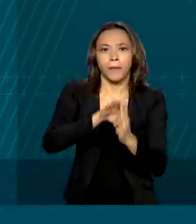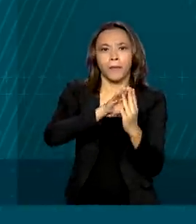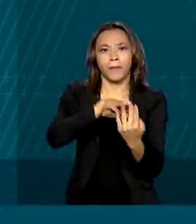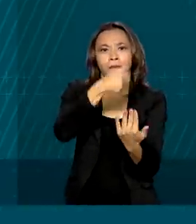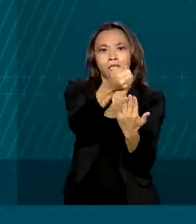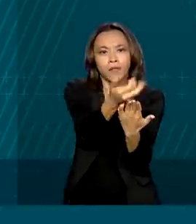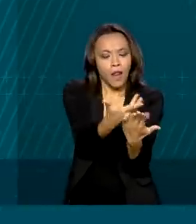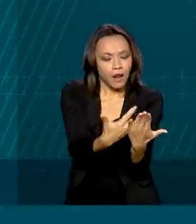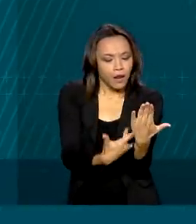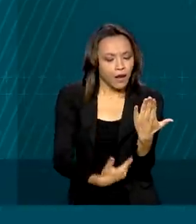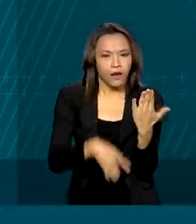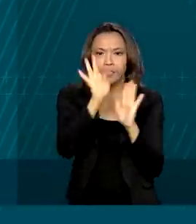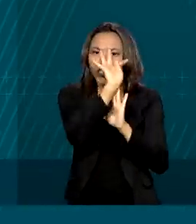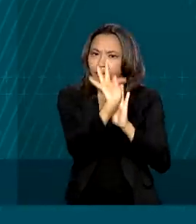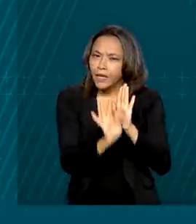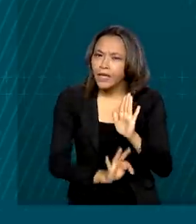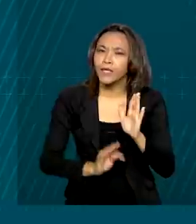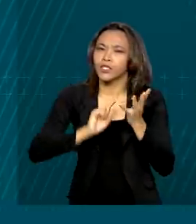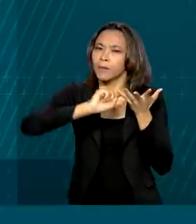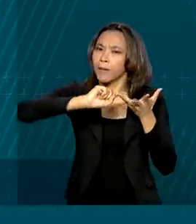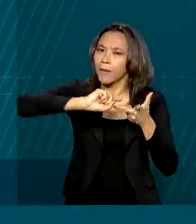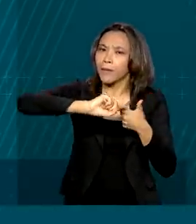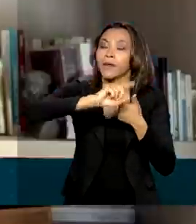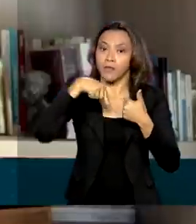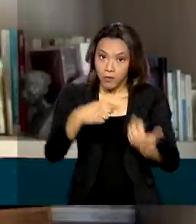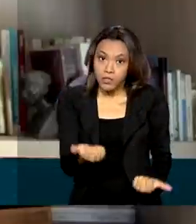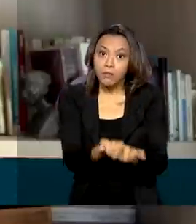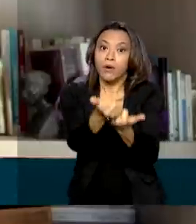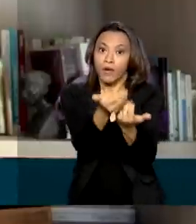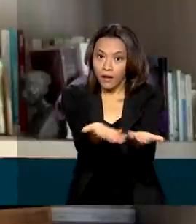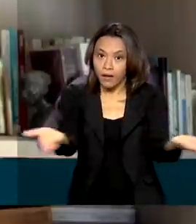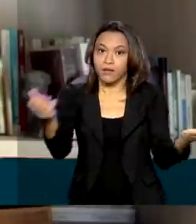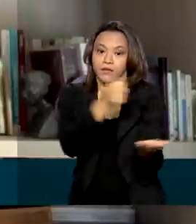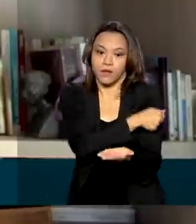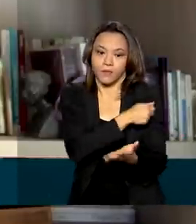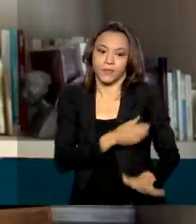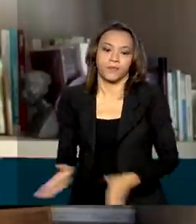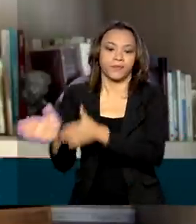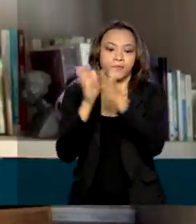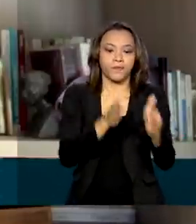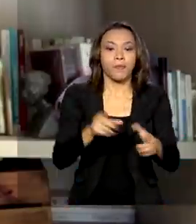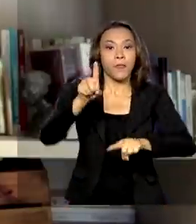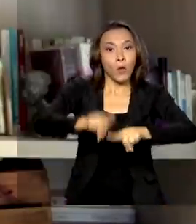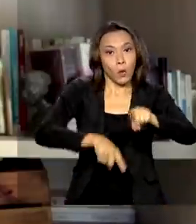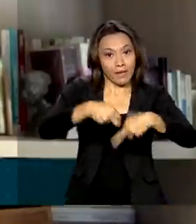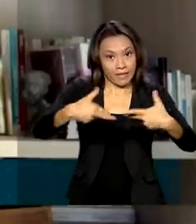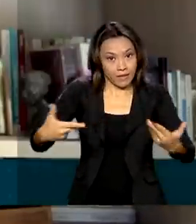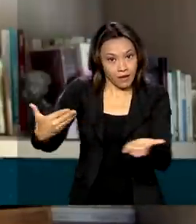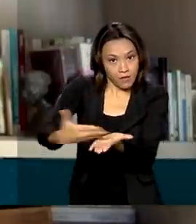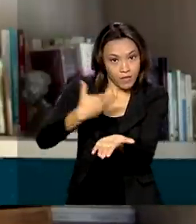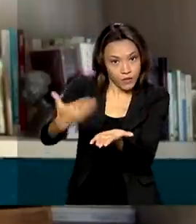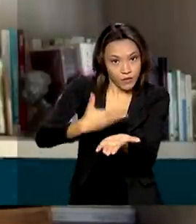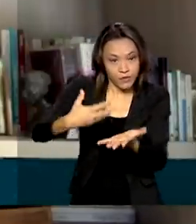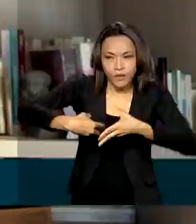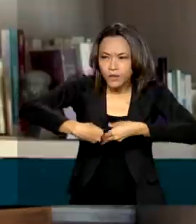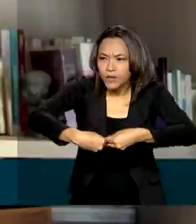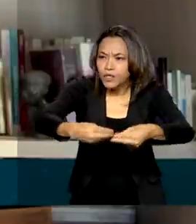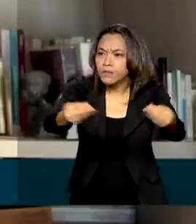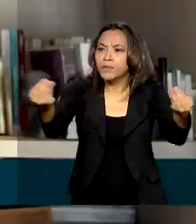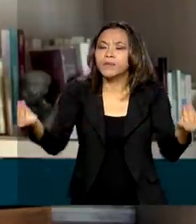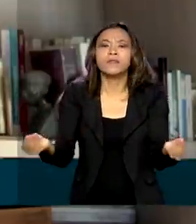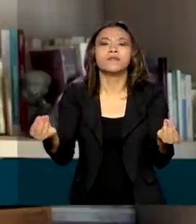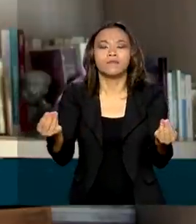de outras atividades que podem apoiar esse aluno. O material distribuído pelo Programa Nacional do Livro e do Material